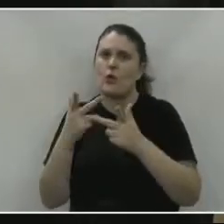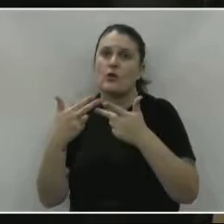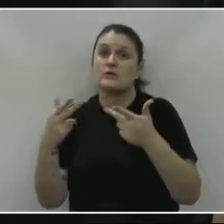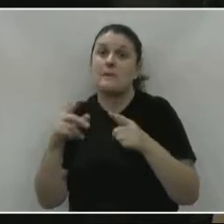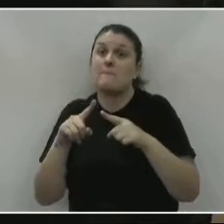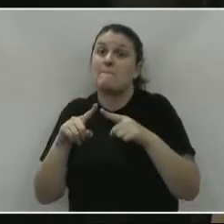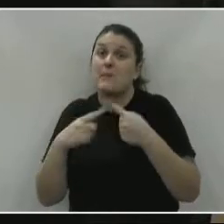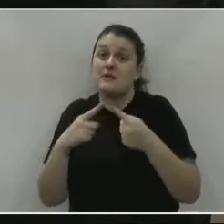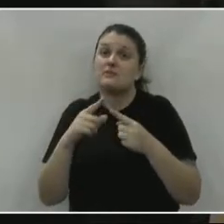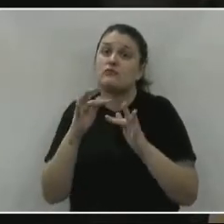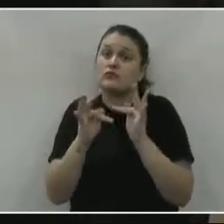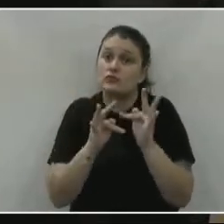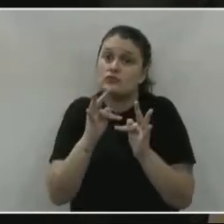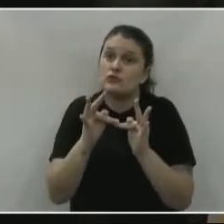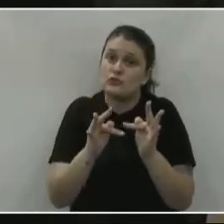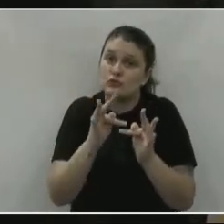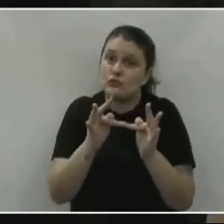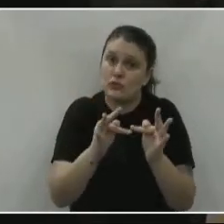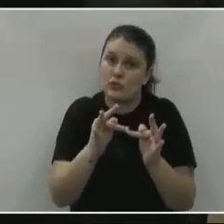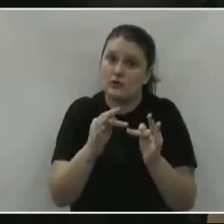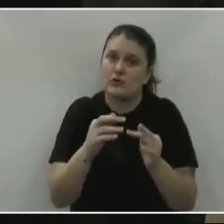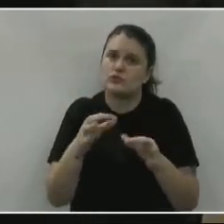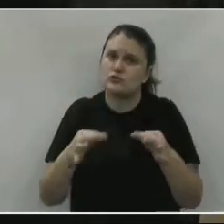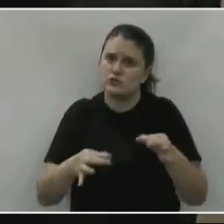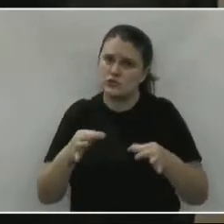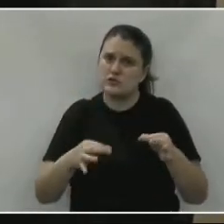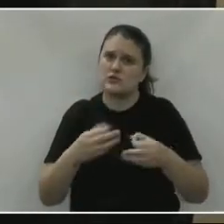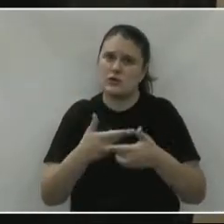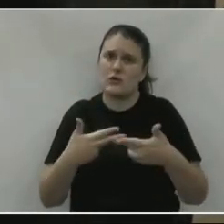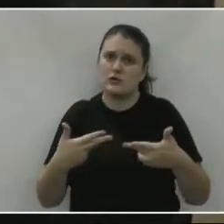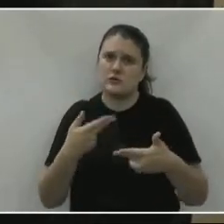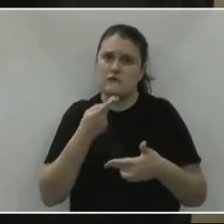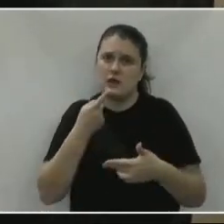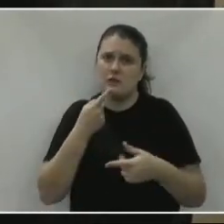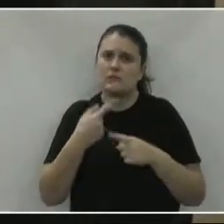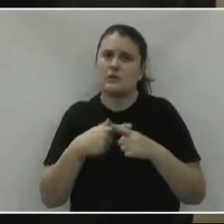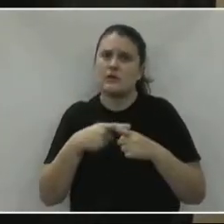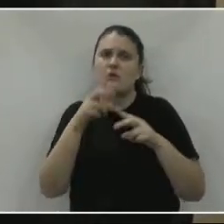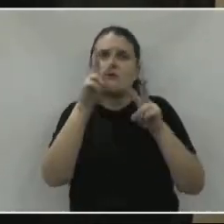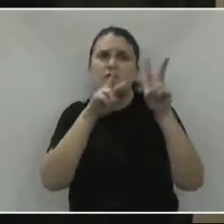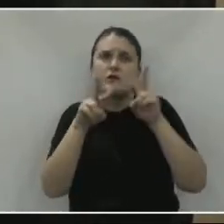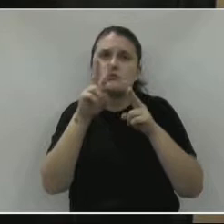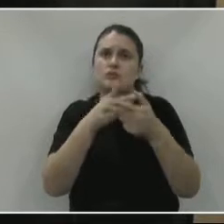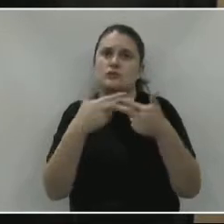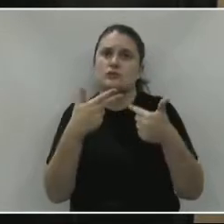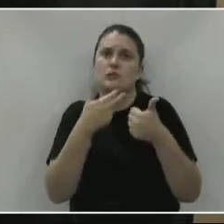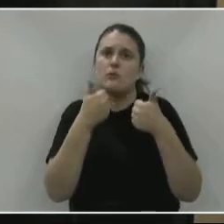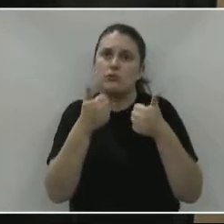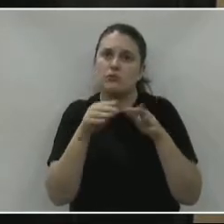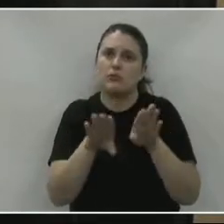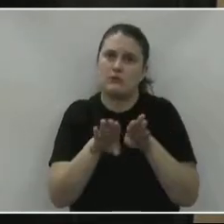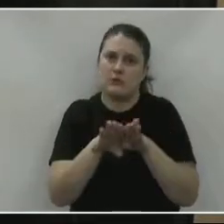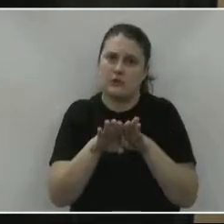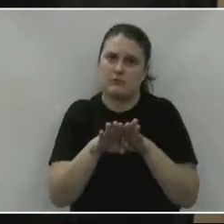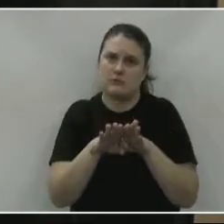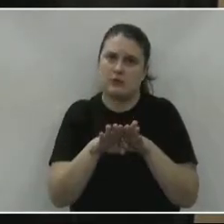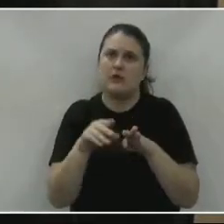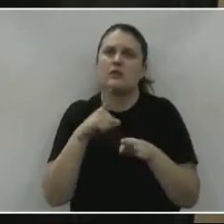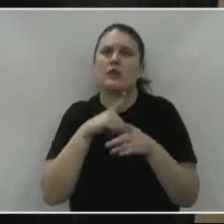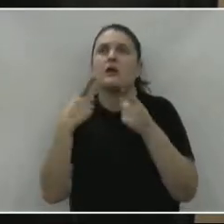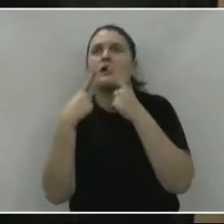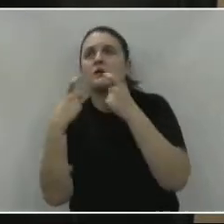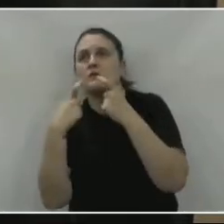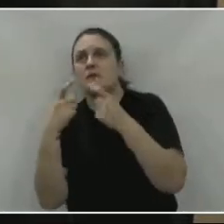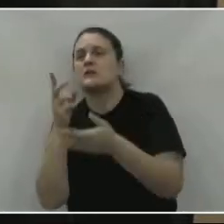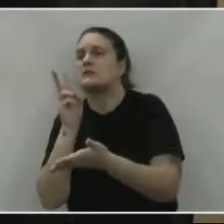coisas funcionando. E eu, por uma questão de justiça, gosto de falar. Porque eu vejo que as coisas também funcionam. Existem críticas e